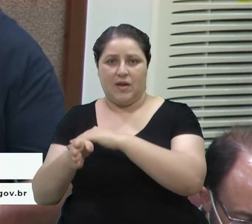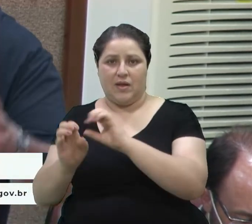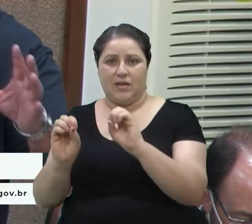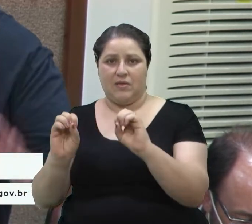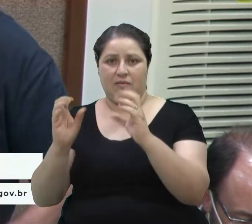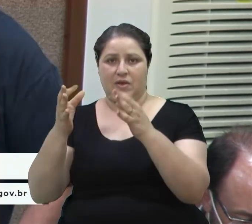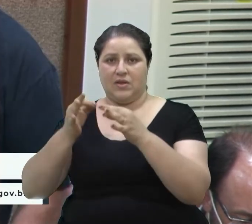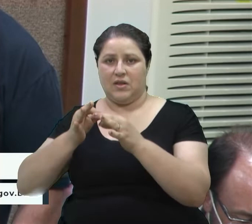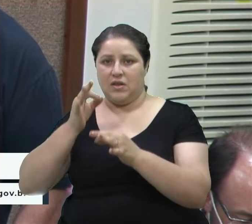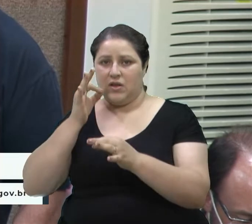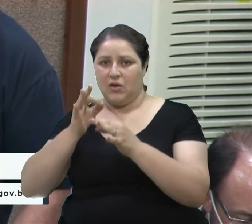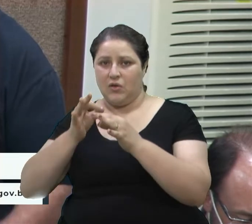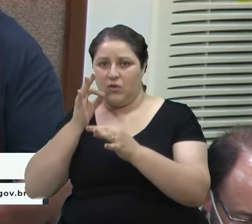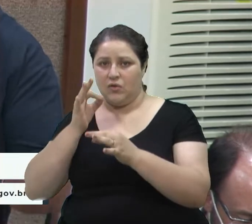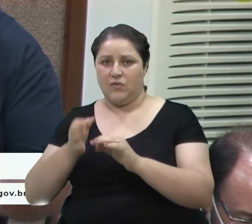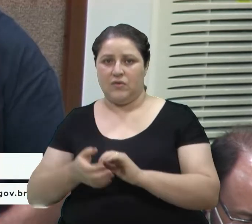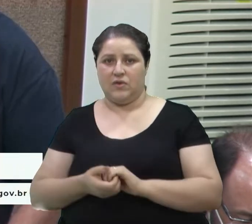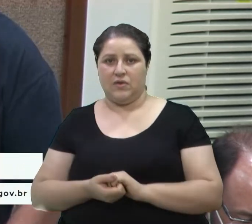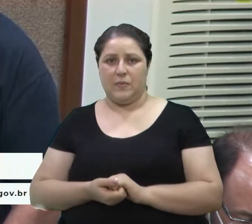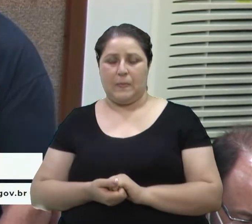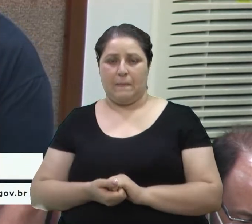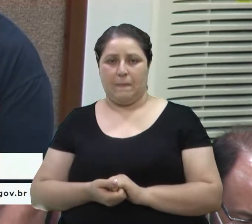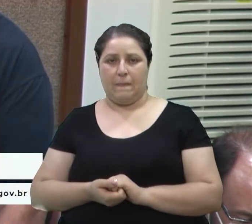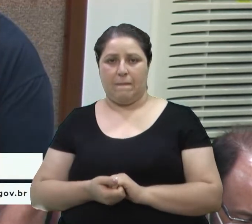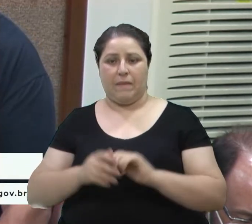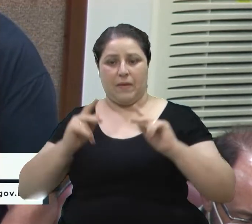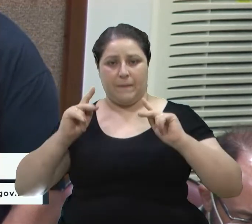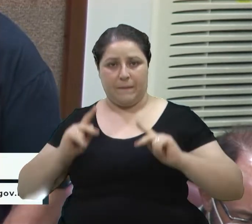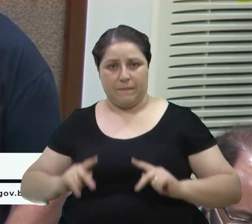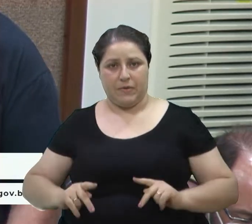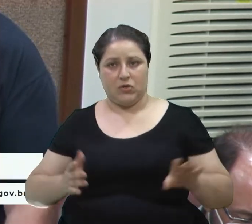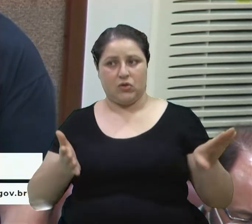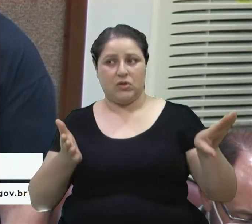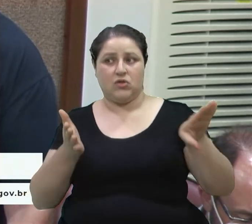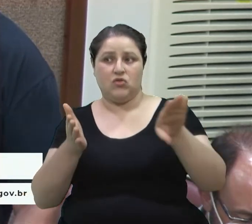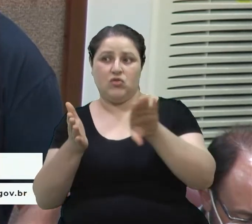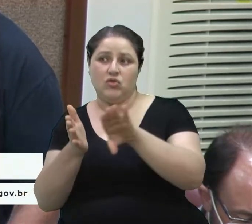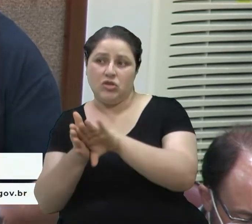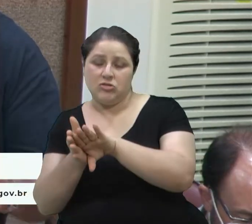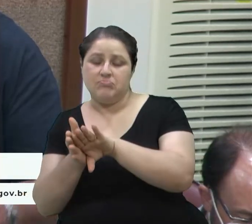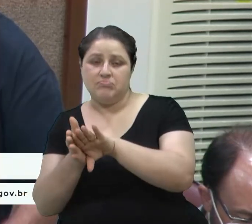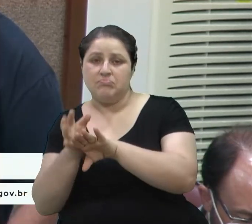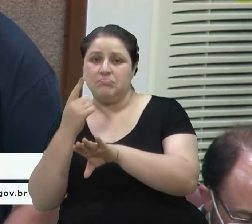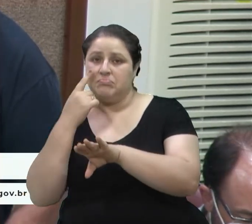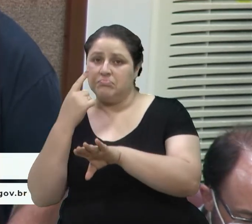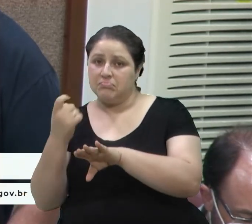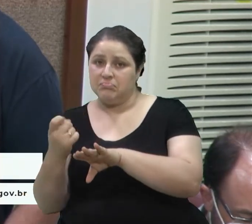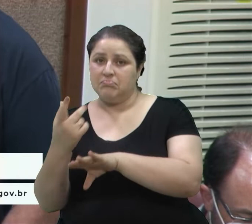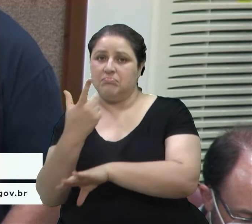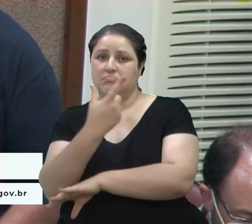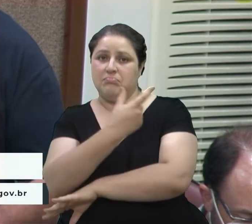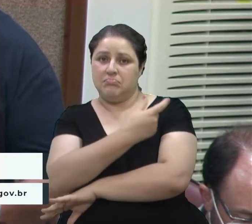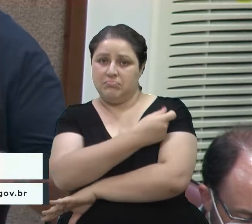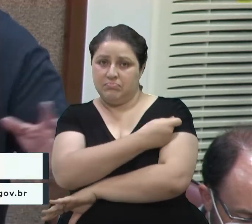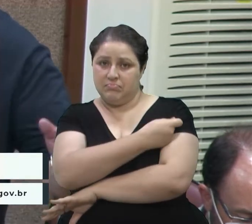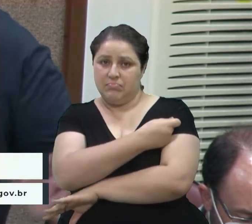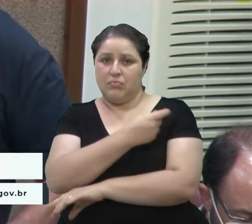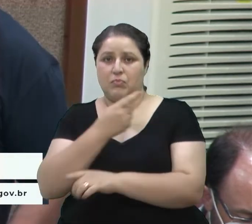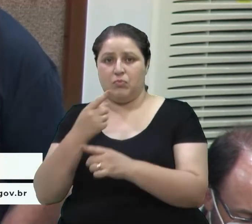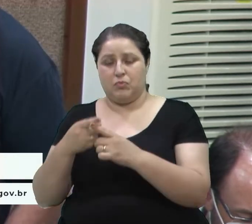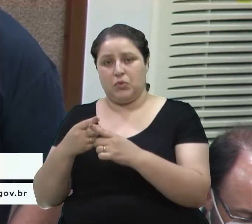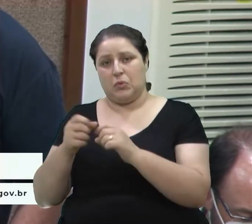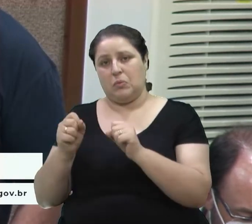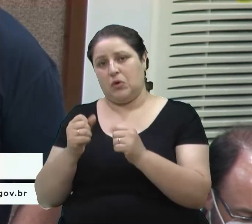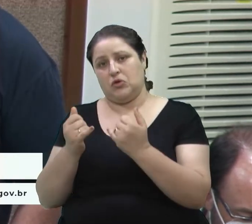festa da UPA, para as pessoas chegarem, quem se interessar e se vacinar, porque pode chegar uma